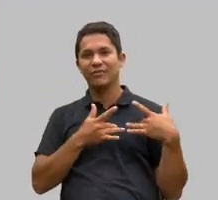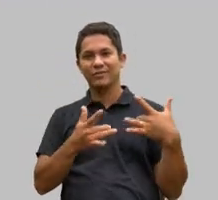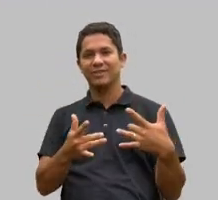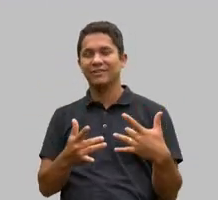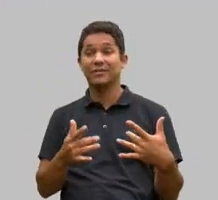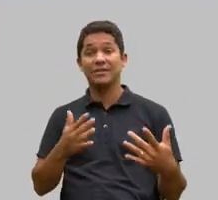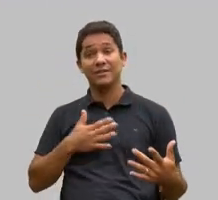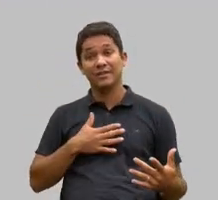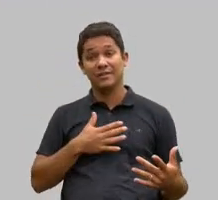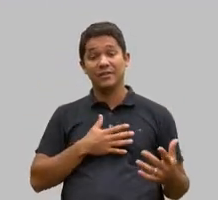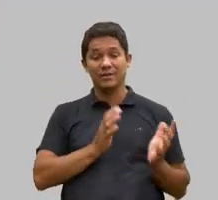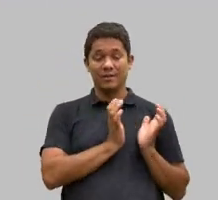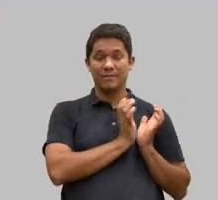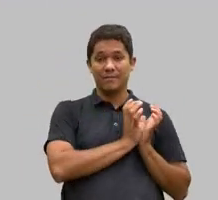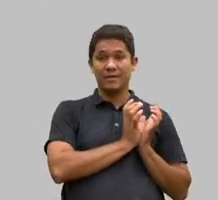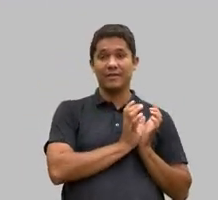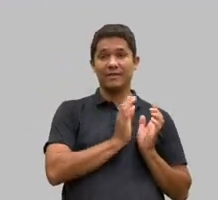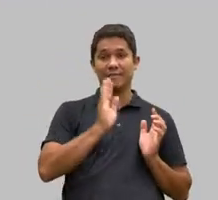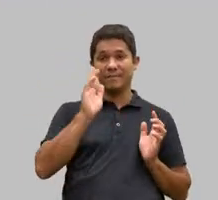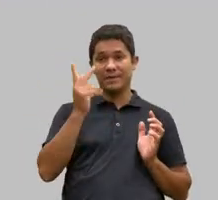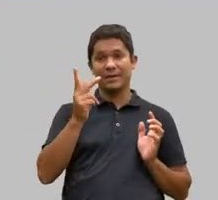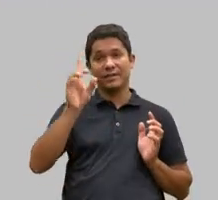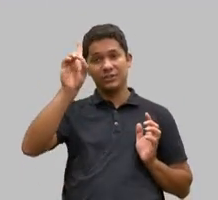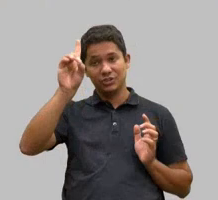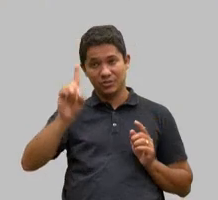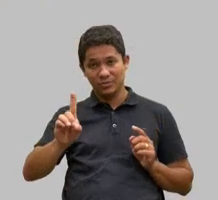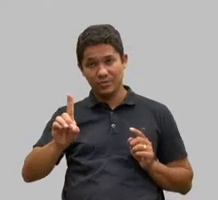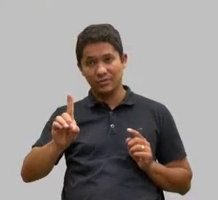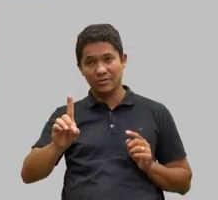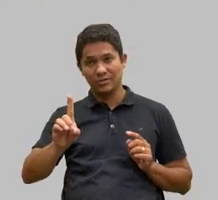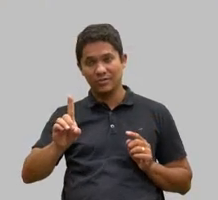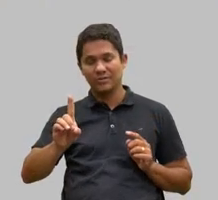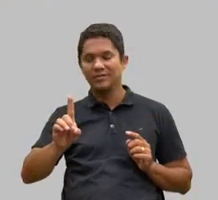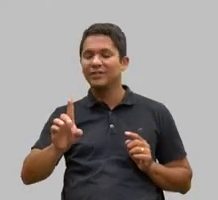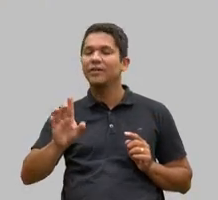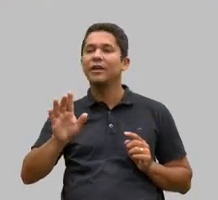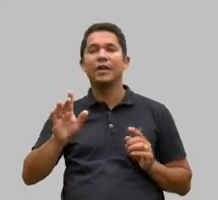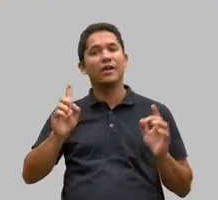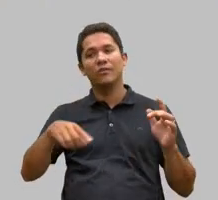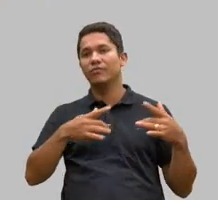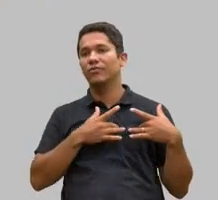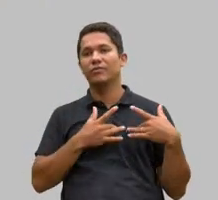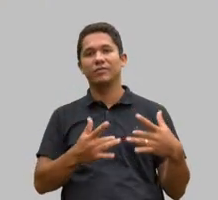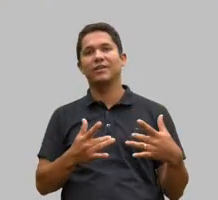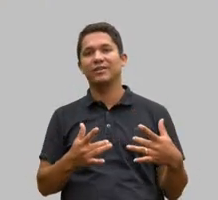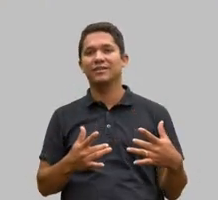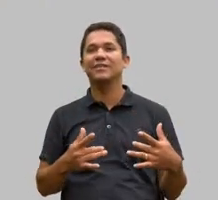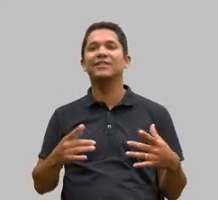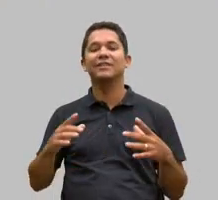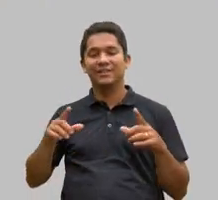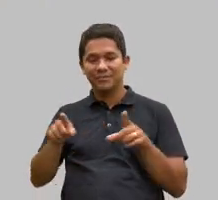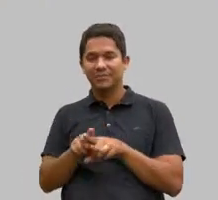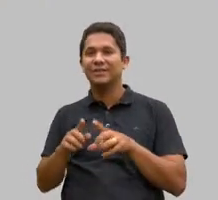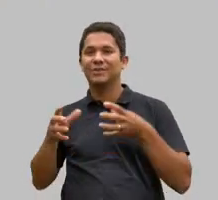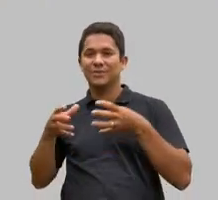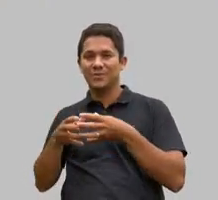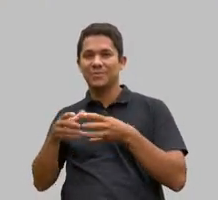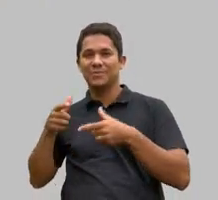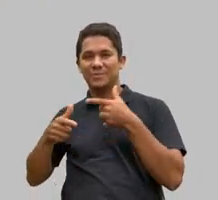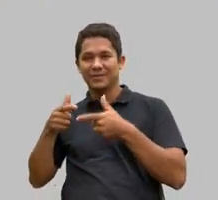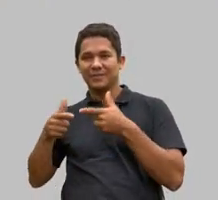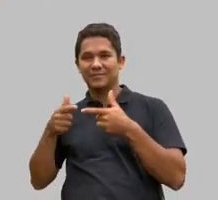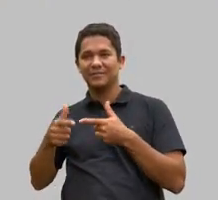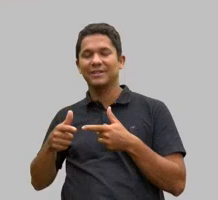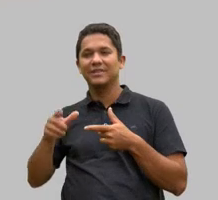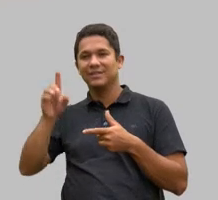nessa função que eu ocupo. Toda a minha diretoria, constituída por quase 30 pessoas, também são constituídas, também